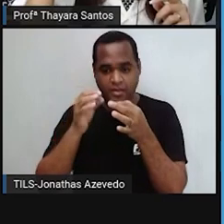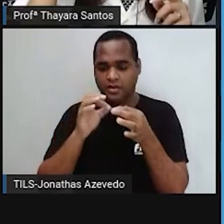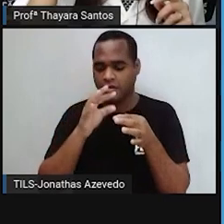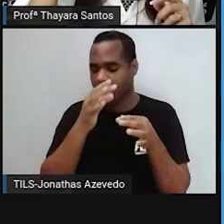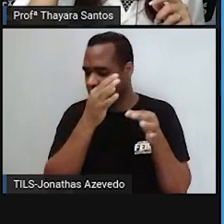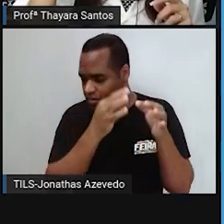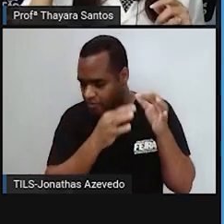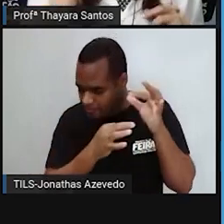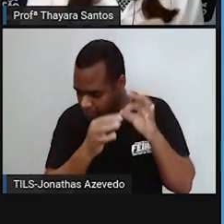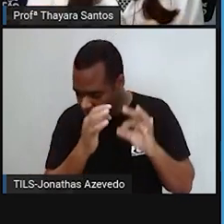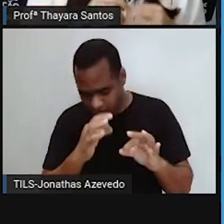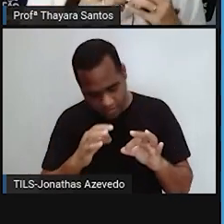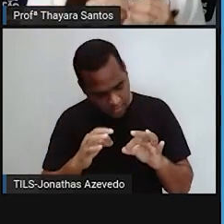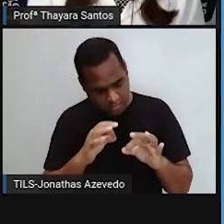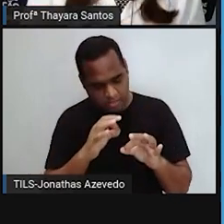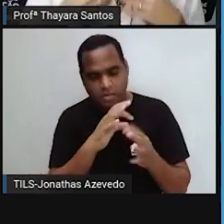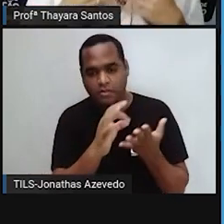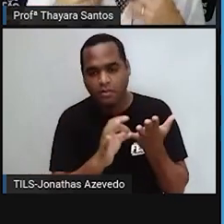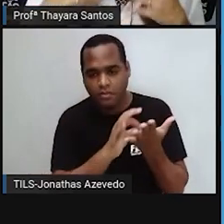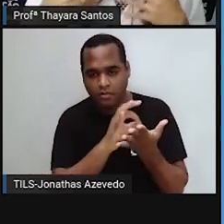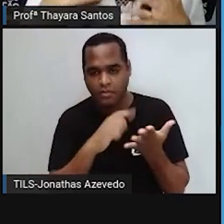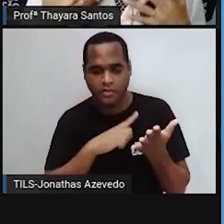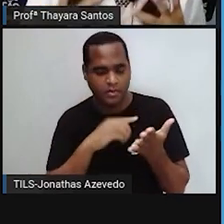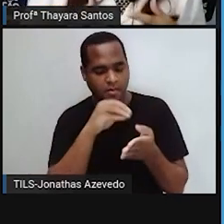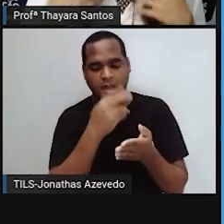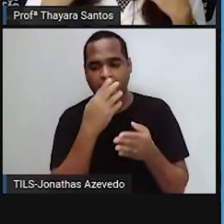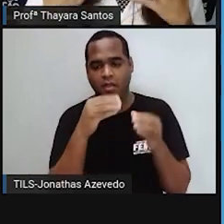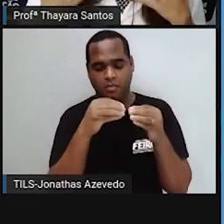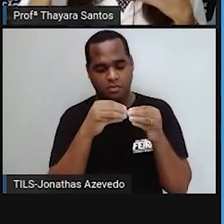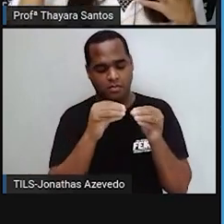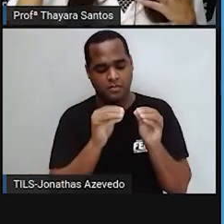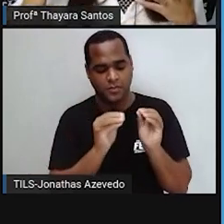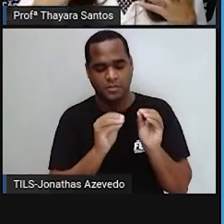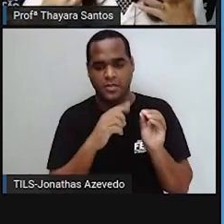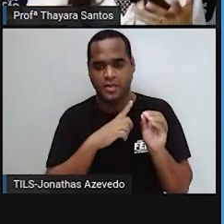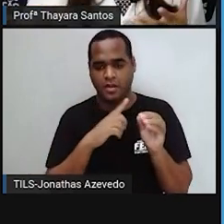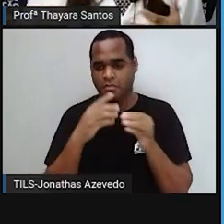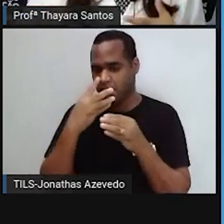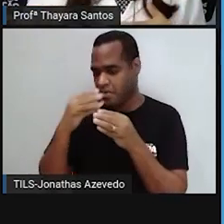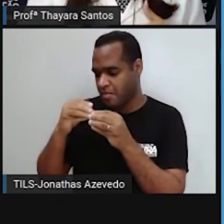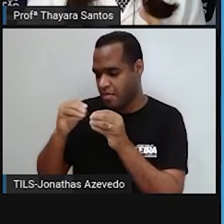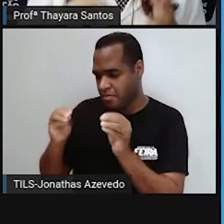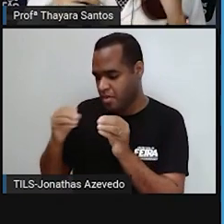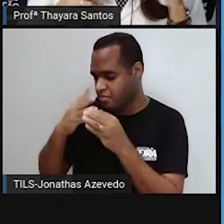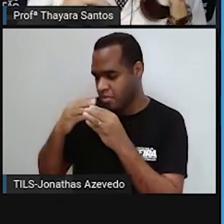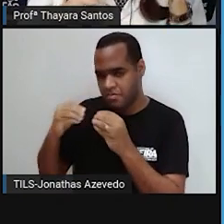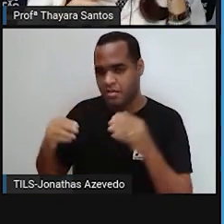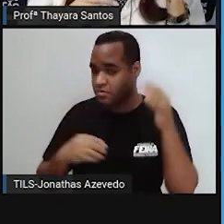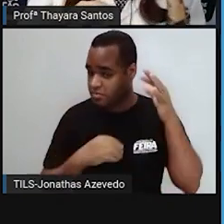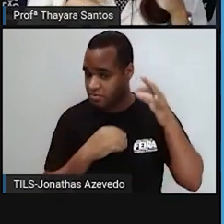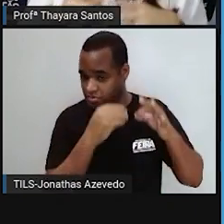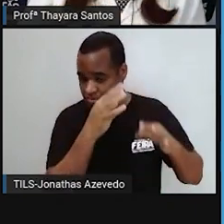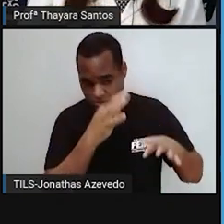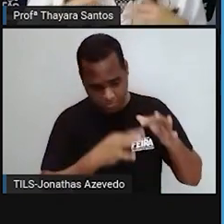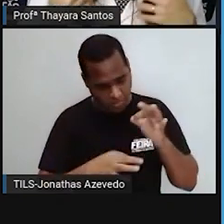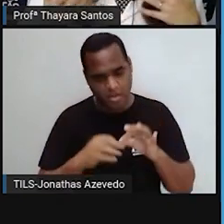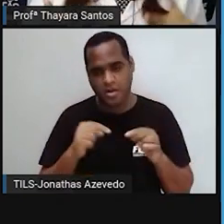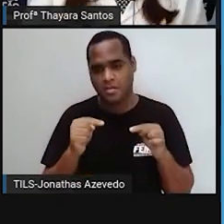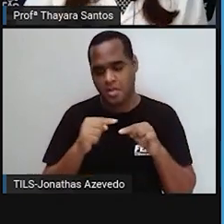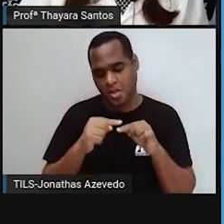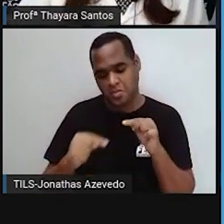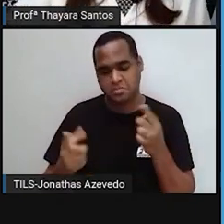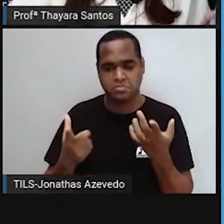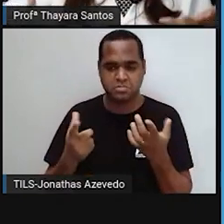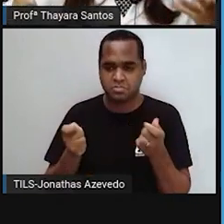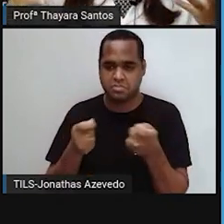pontinha do nosso cabelo, estão se dividindo, estão se multiplicando para que o nosso cabelo cresça. A mesma coisa a unha, a mesma